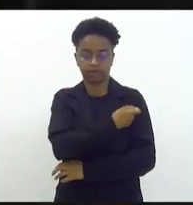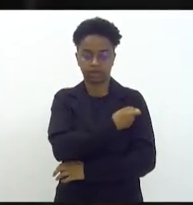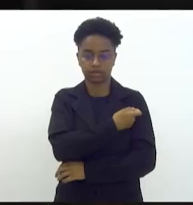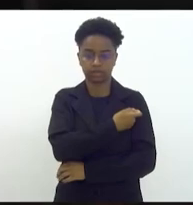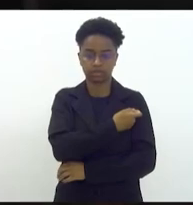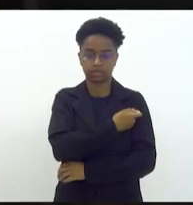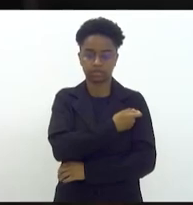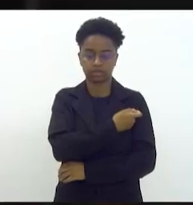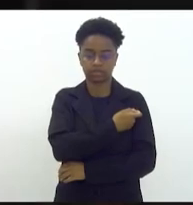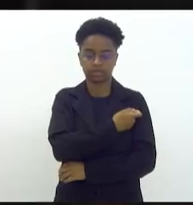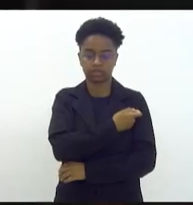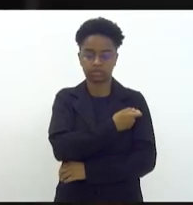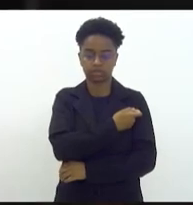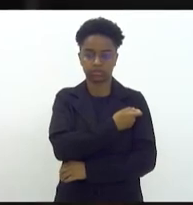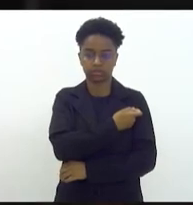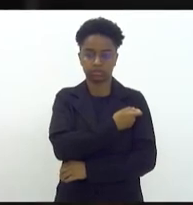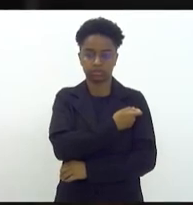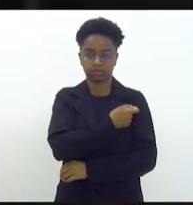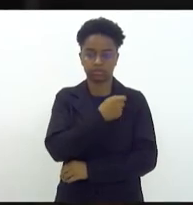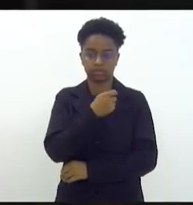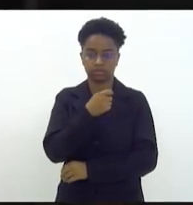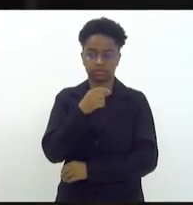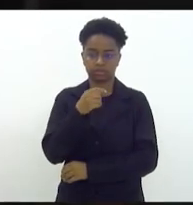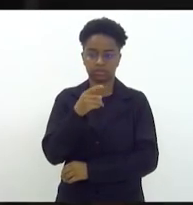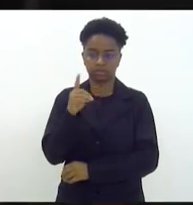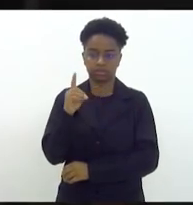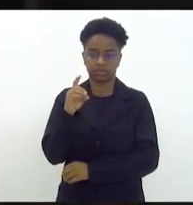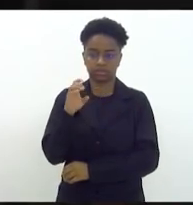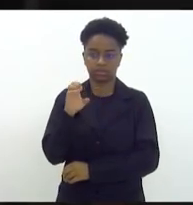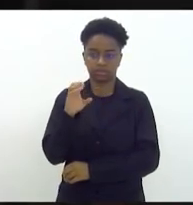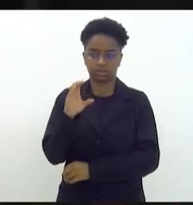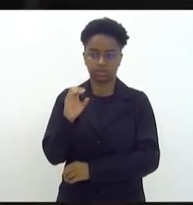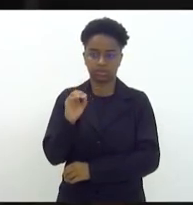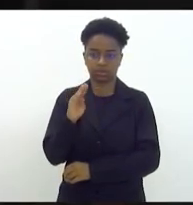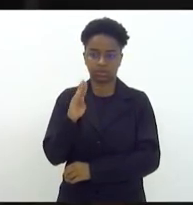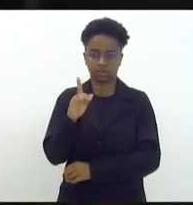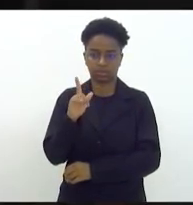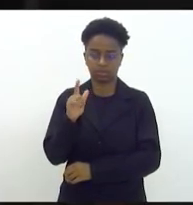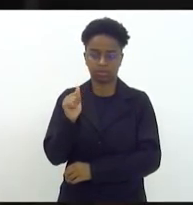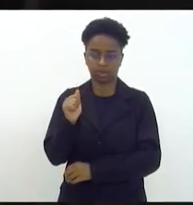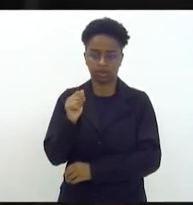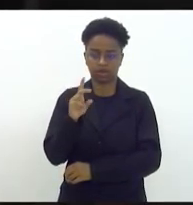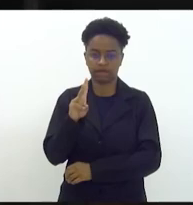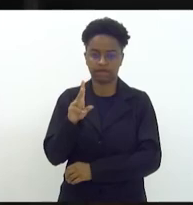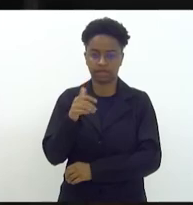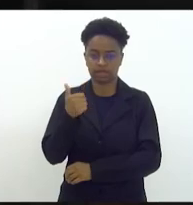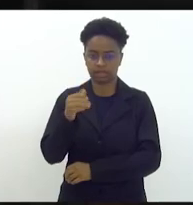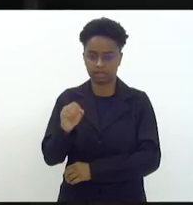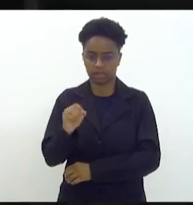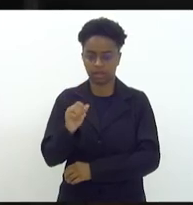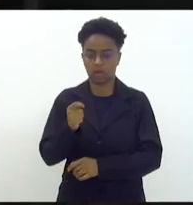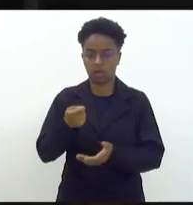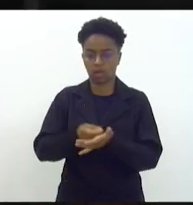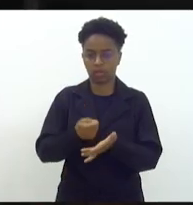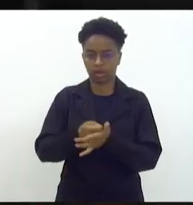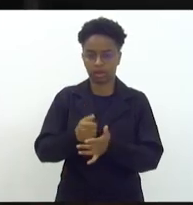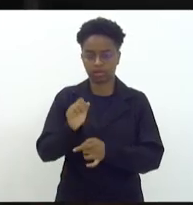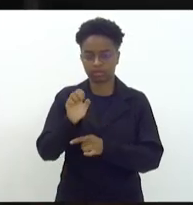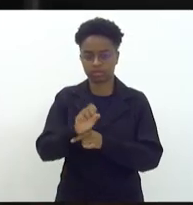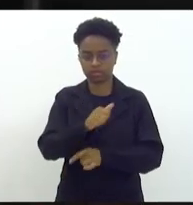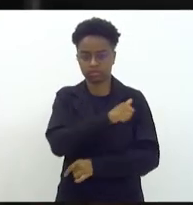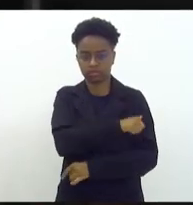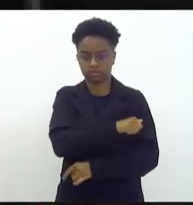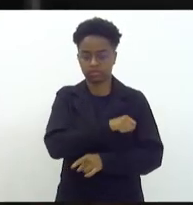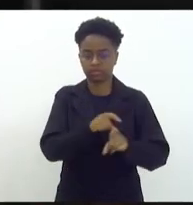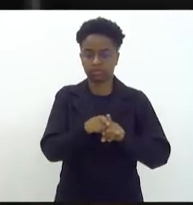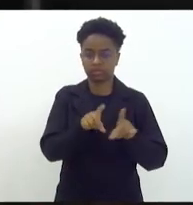a vacinação decupla V10, obrigatórias a cães, no território do estado do Rio de Janeiro e da outras providências.